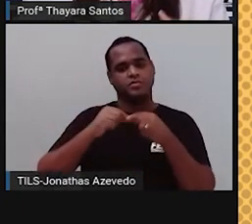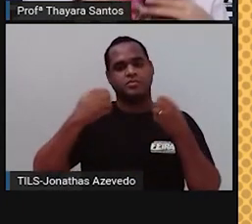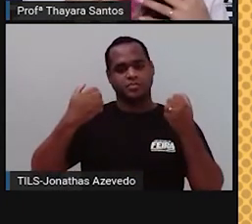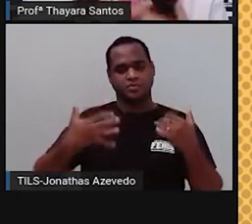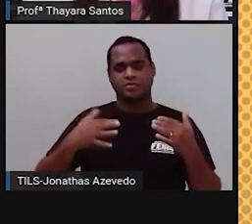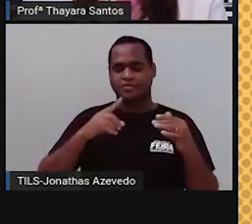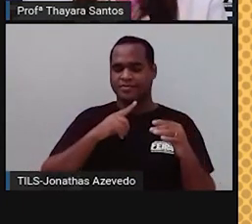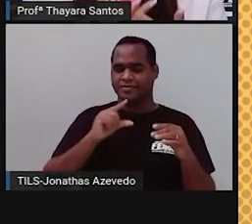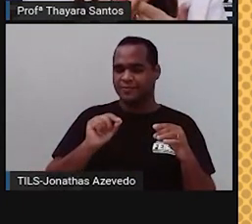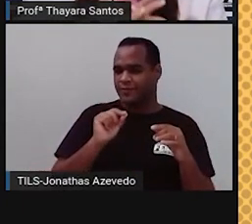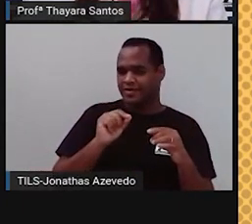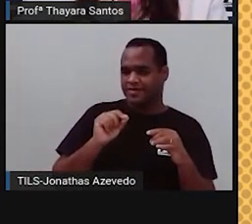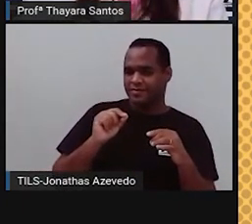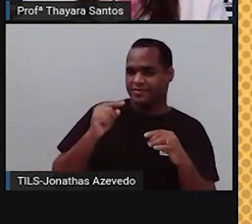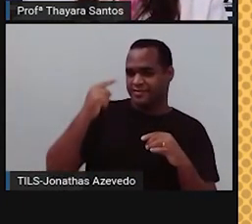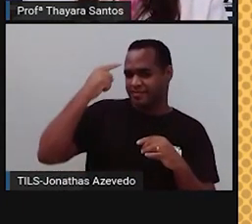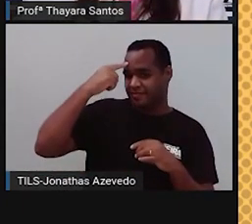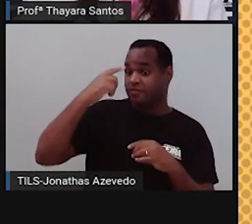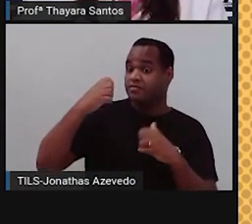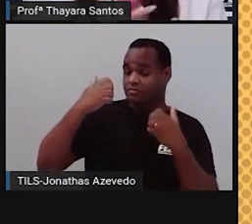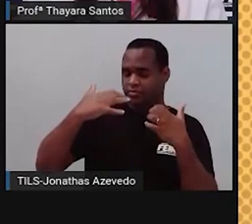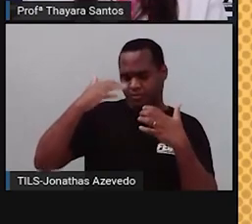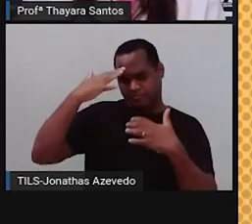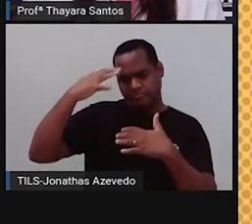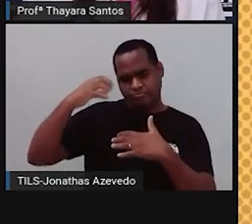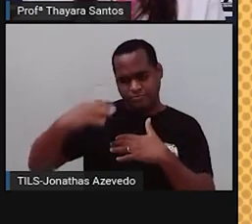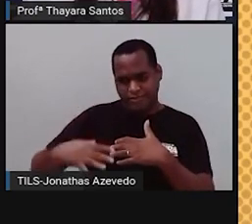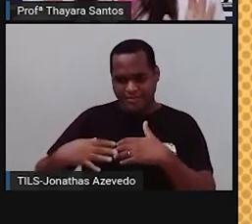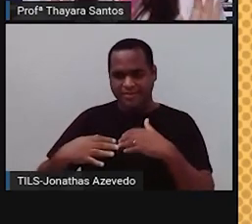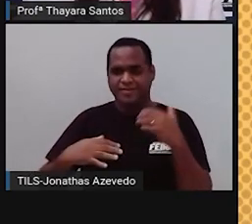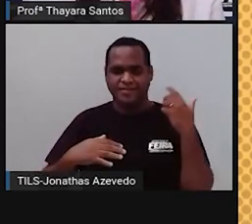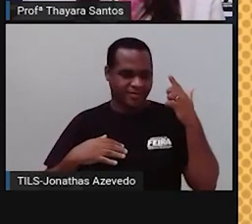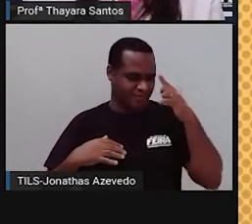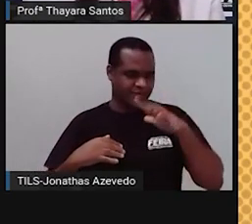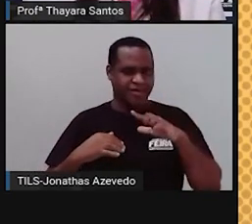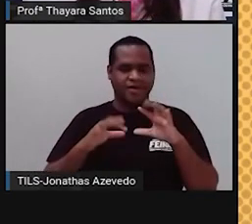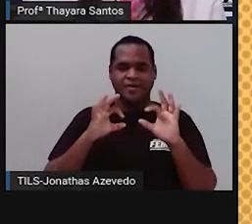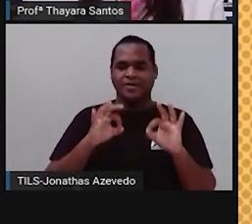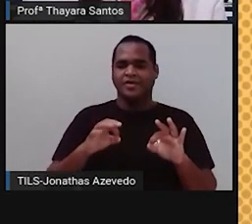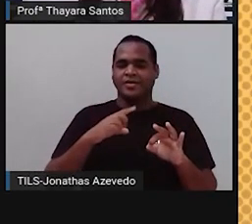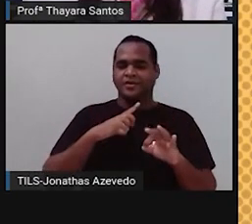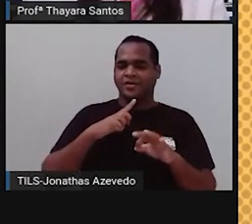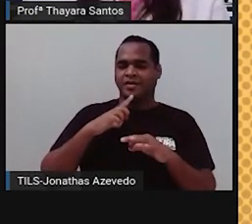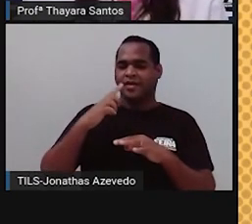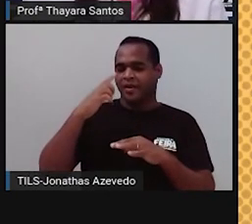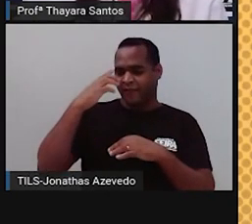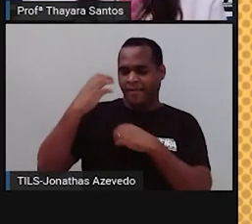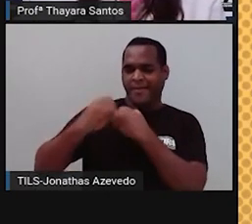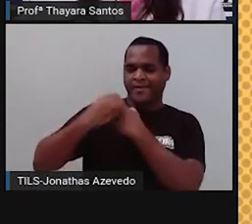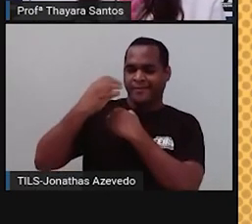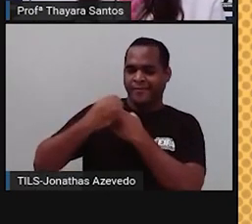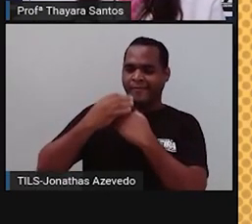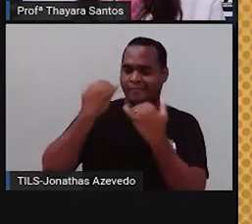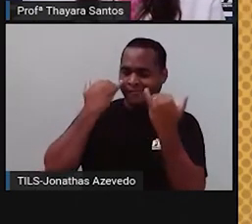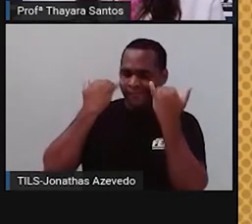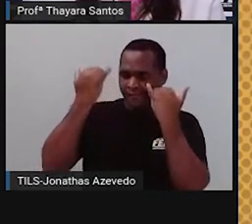depois ele vai mandar uma ação, vai comandar uma ação a partir daquela informação que ele recebeu.